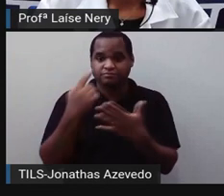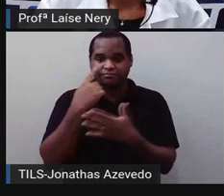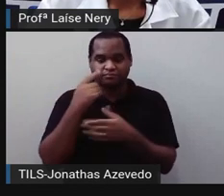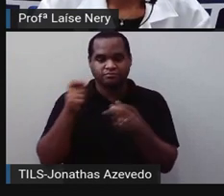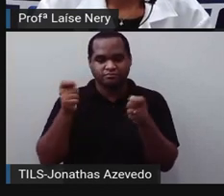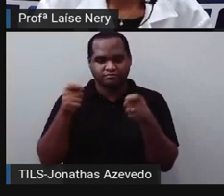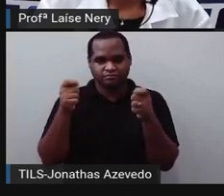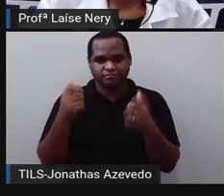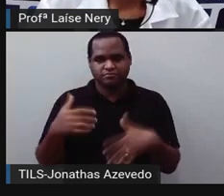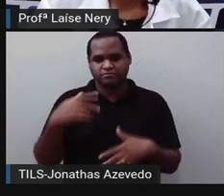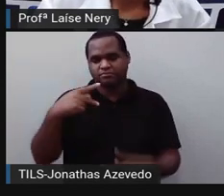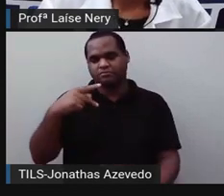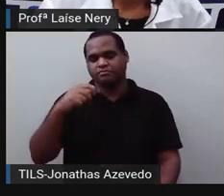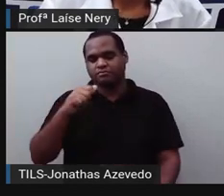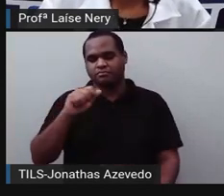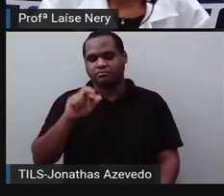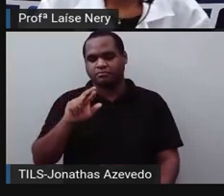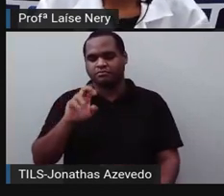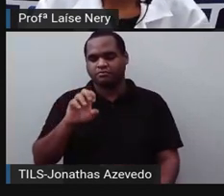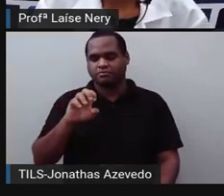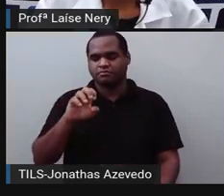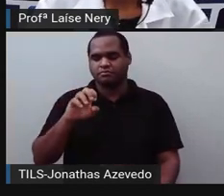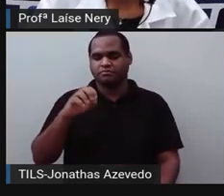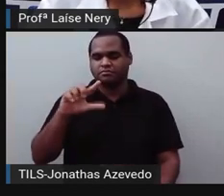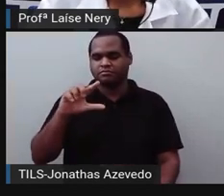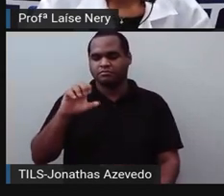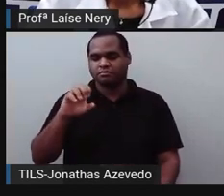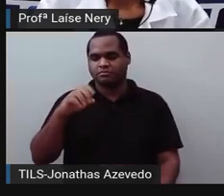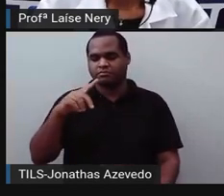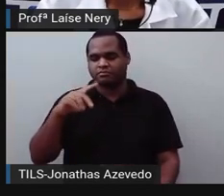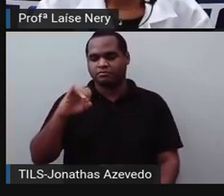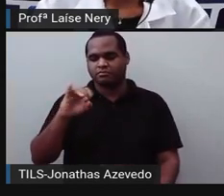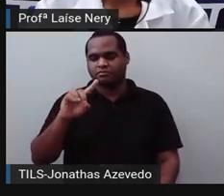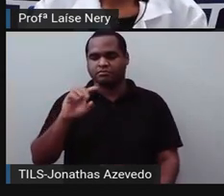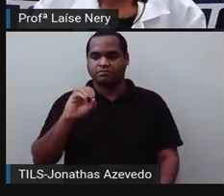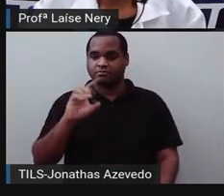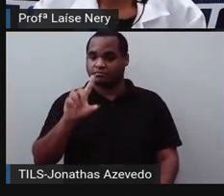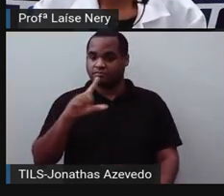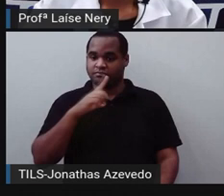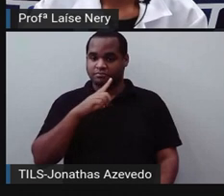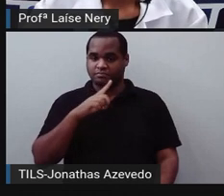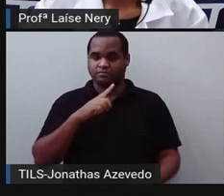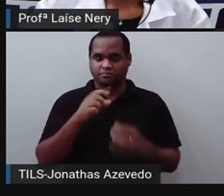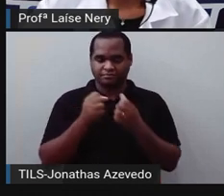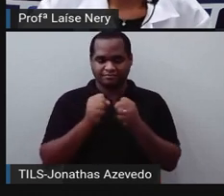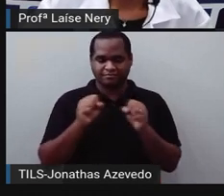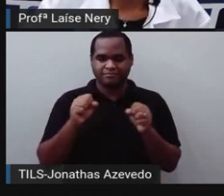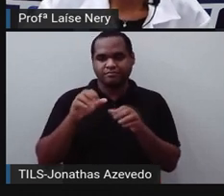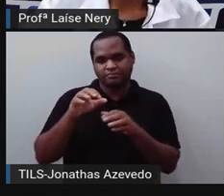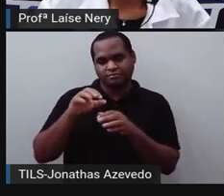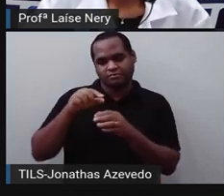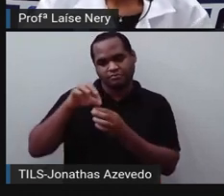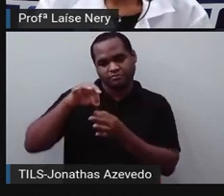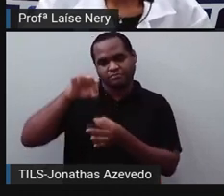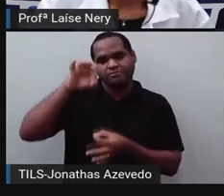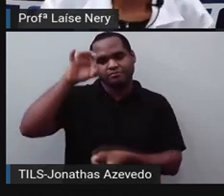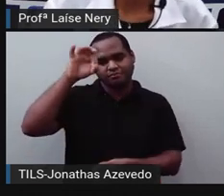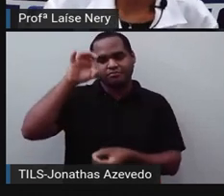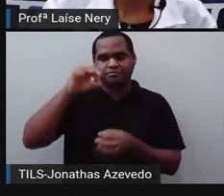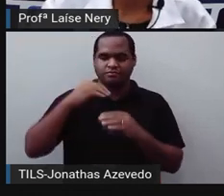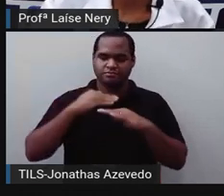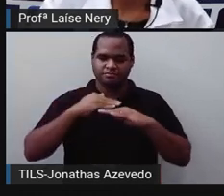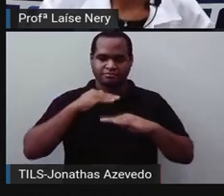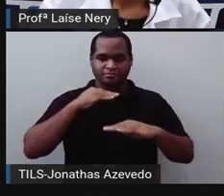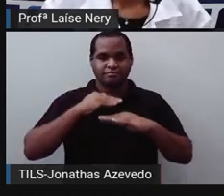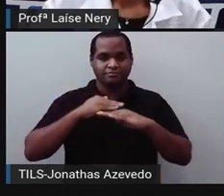o paralelepípedo, que tem o formato do livro, ele tem a largura, tem a altura e tem um